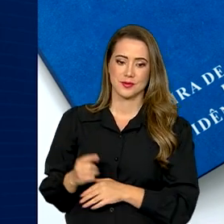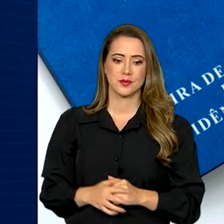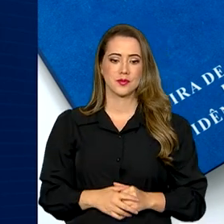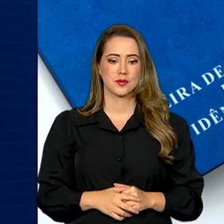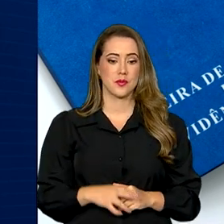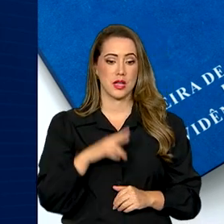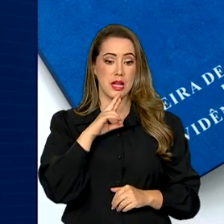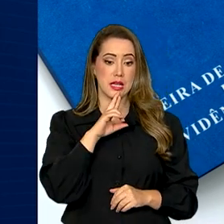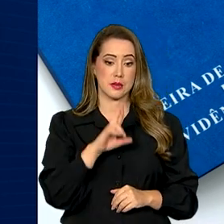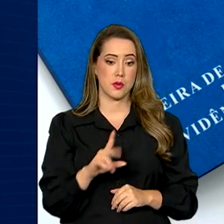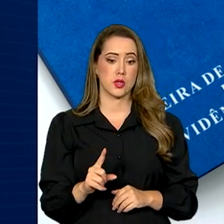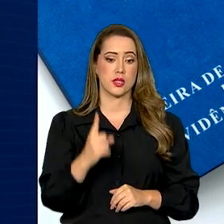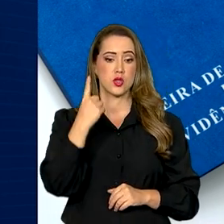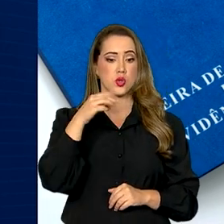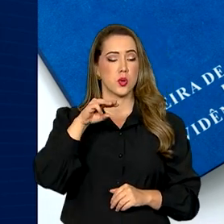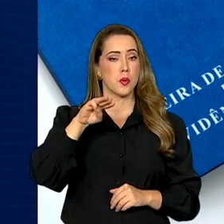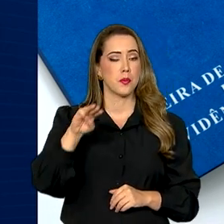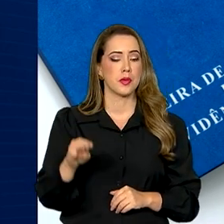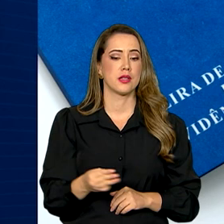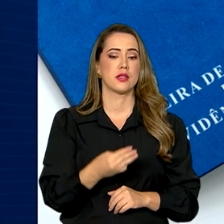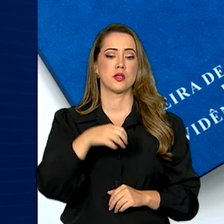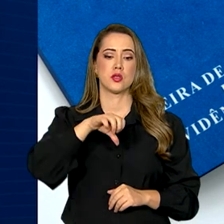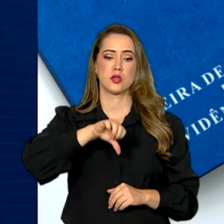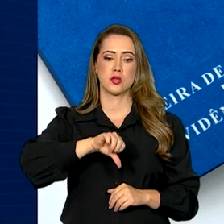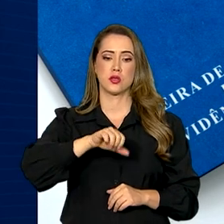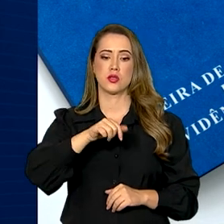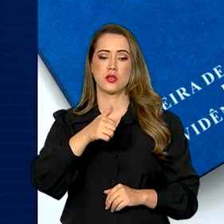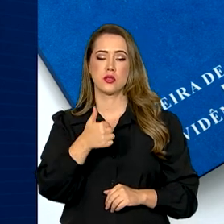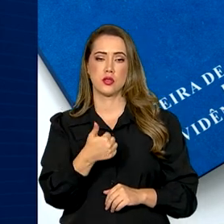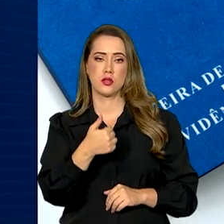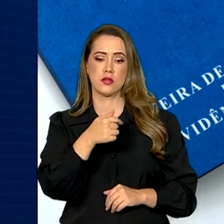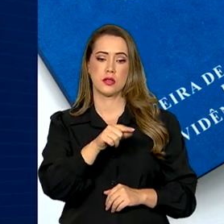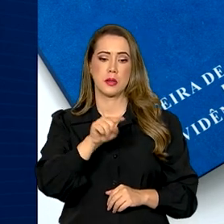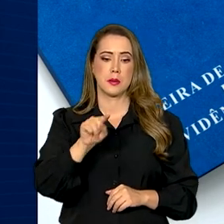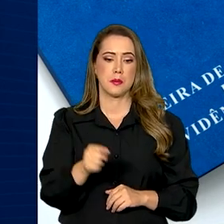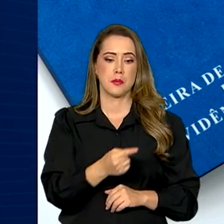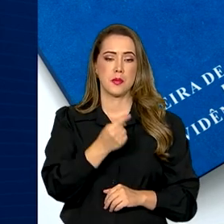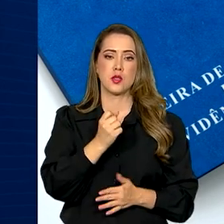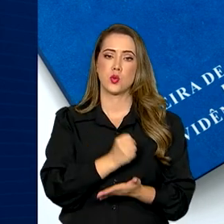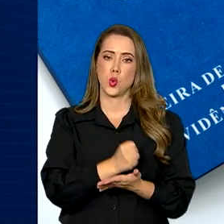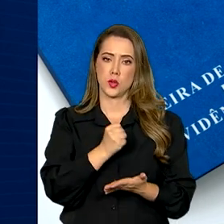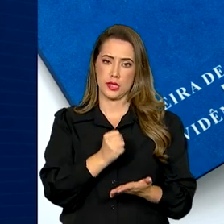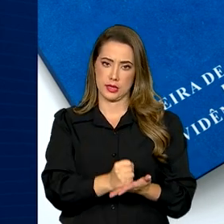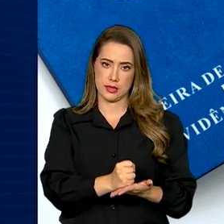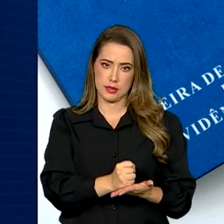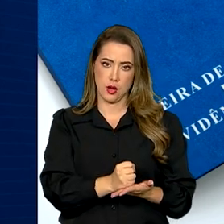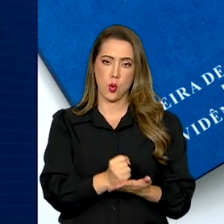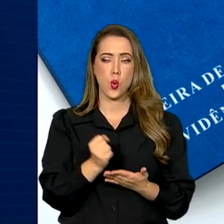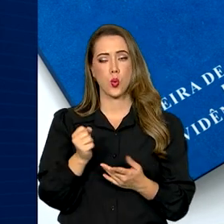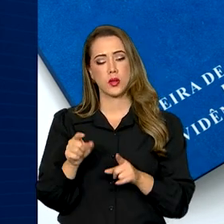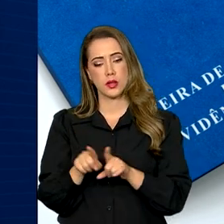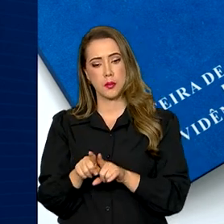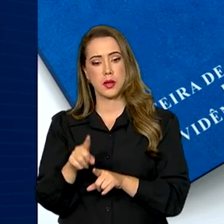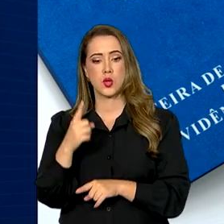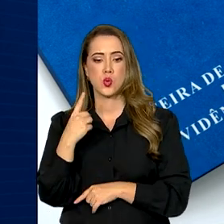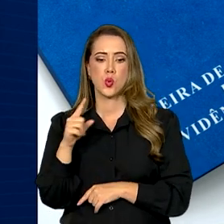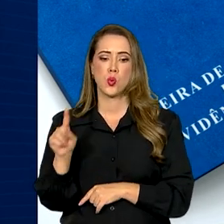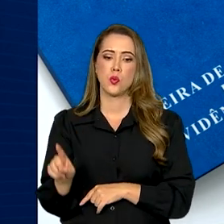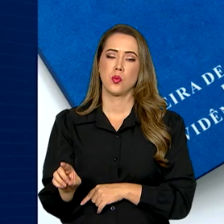Resultado de 1 milhão 917 mil e 57 admissões e 1 milhão